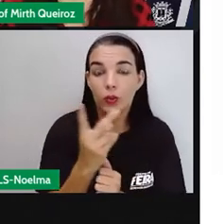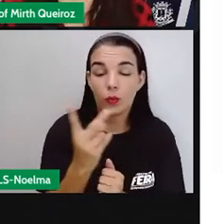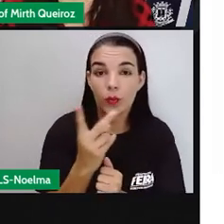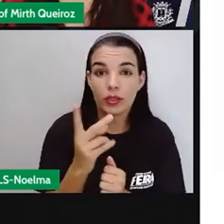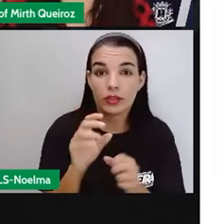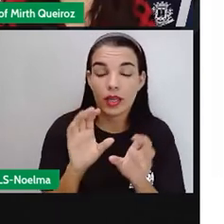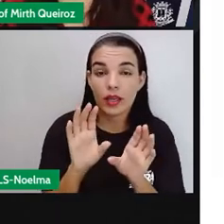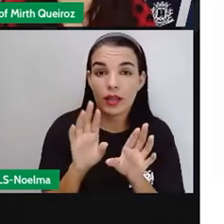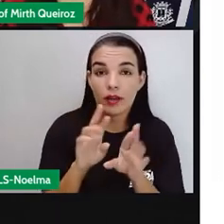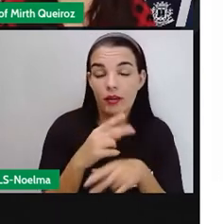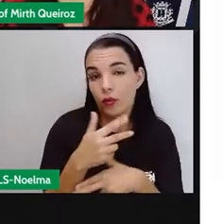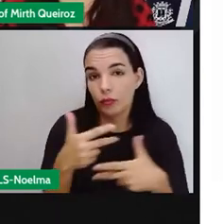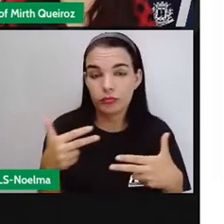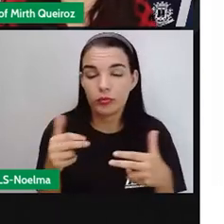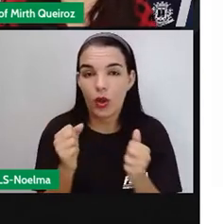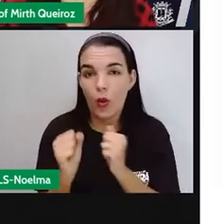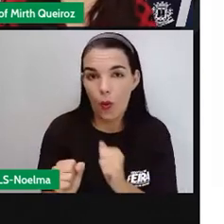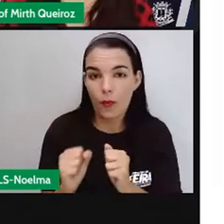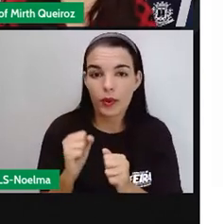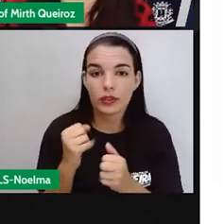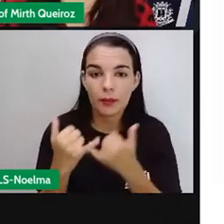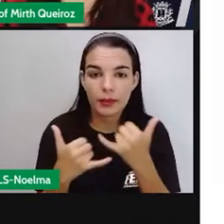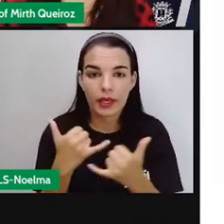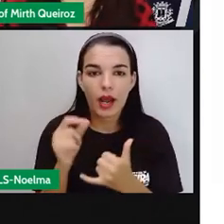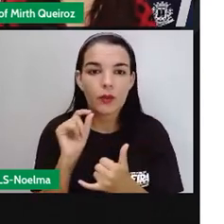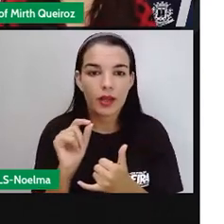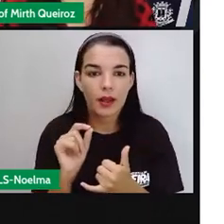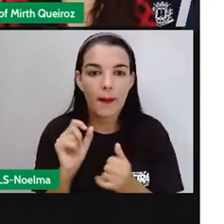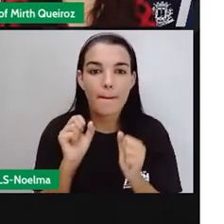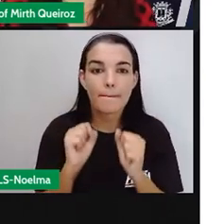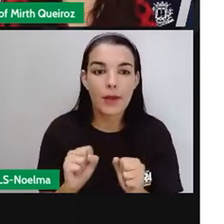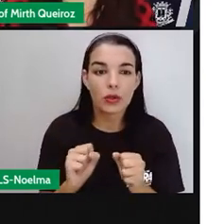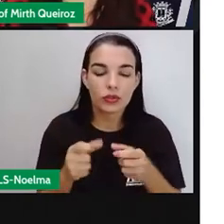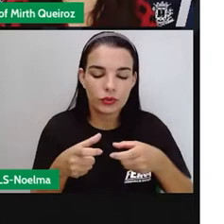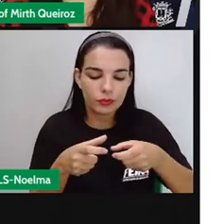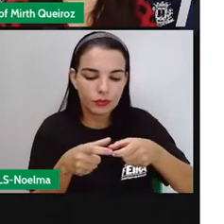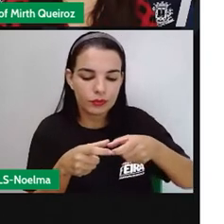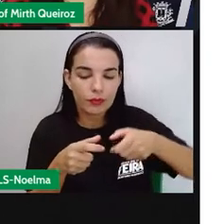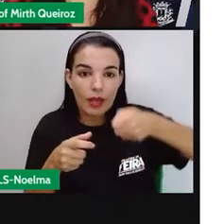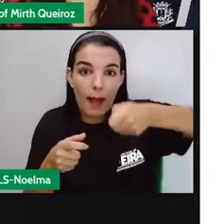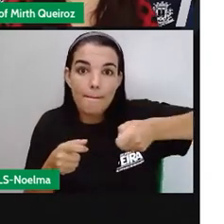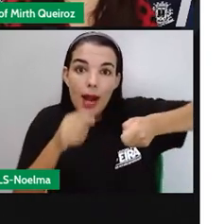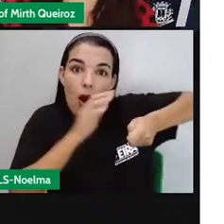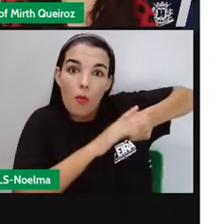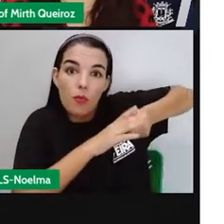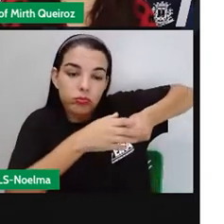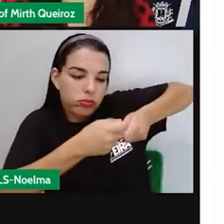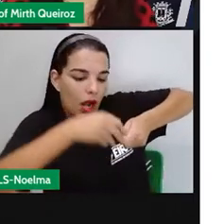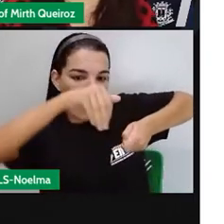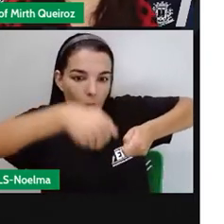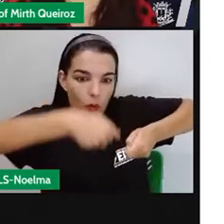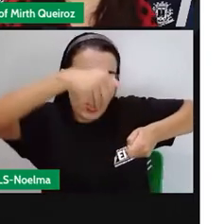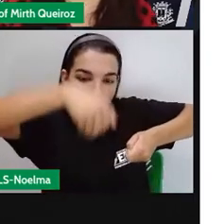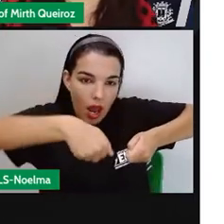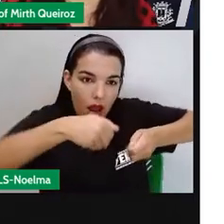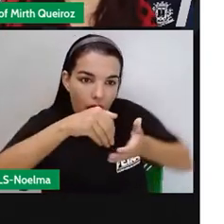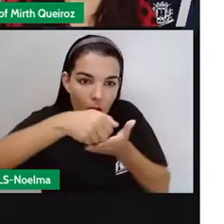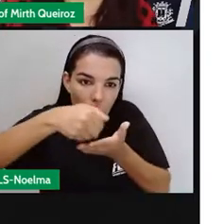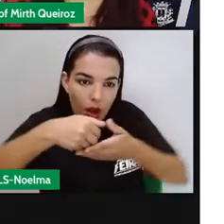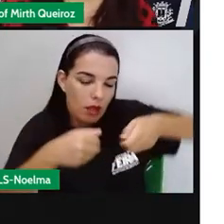de brincadeira, né? O ovo na colher pode ser você segurando a colher até